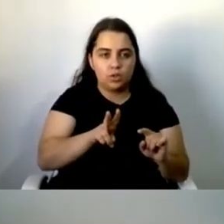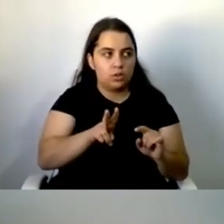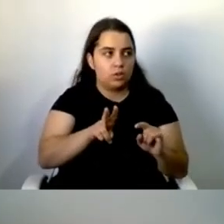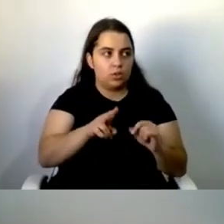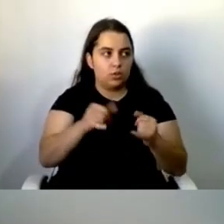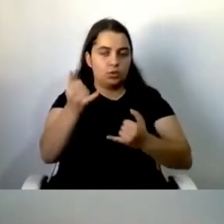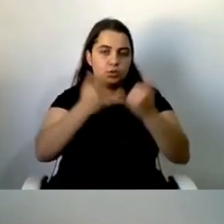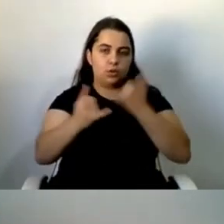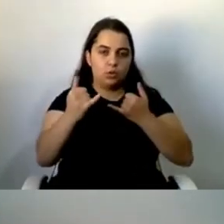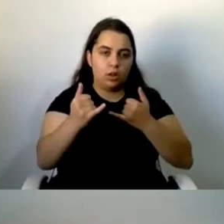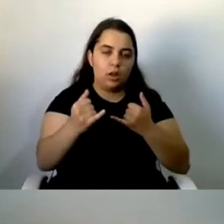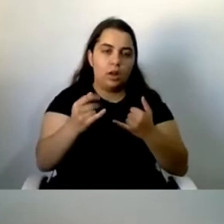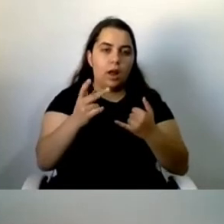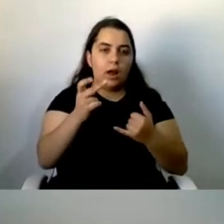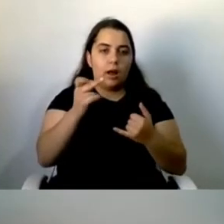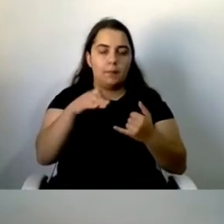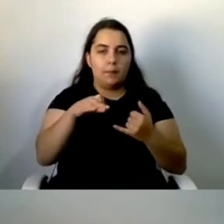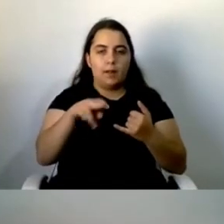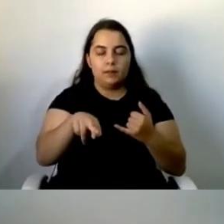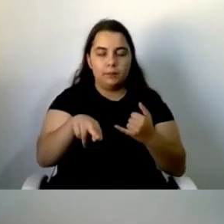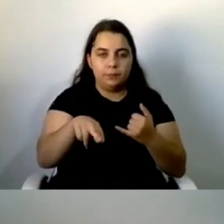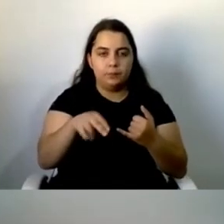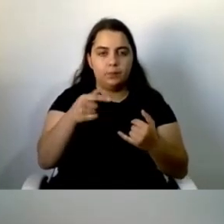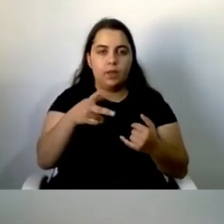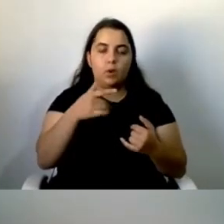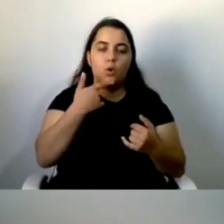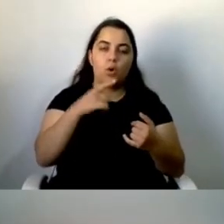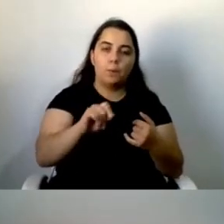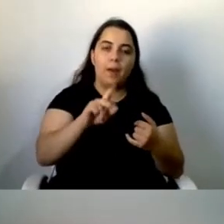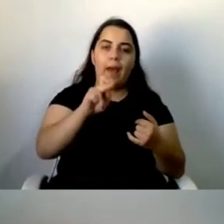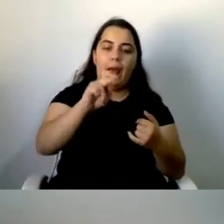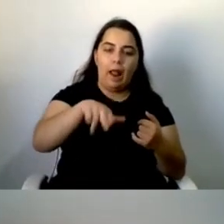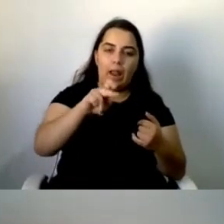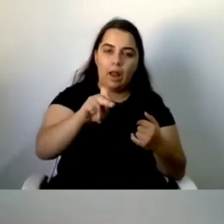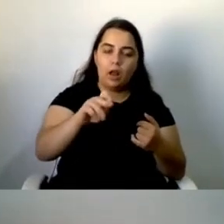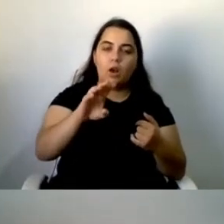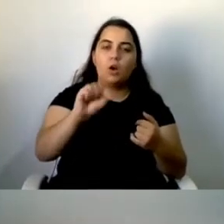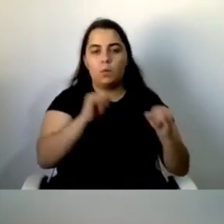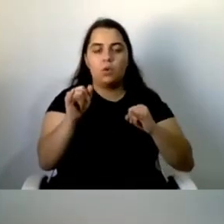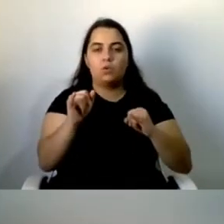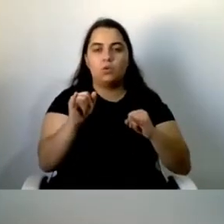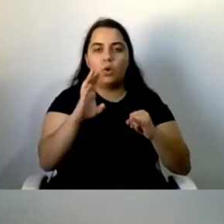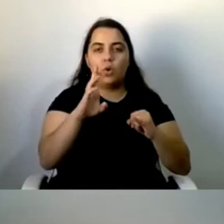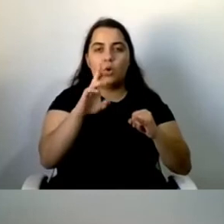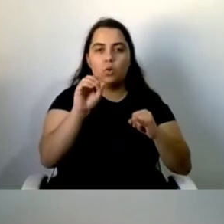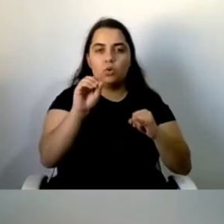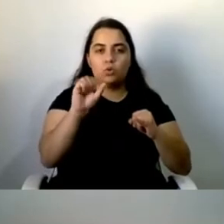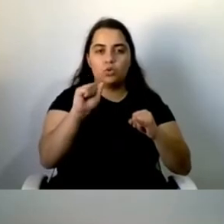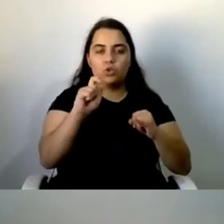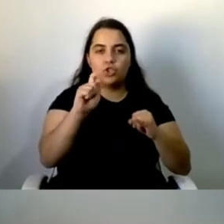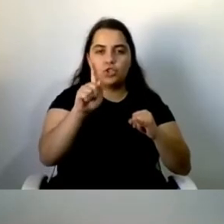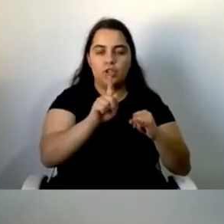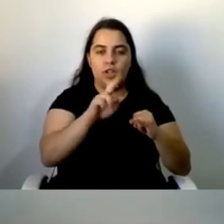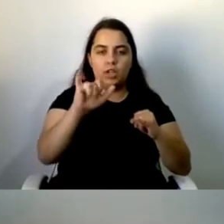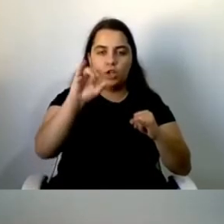apresentar a APN. Ana Gonçalves? Sim. Certo. Bem-vinda, Ana. Rogério Cação,